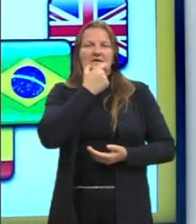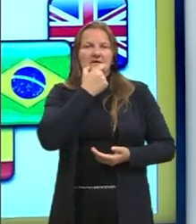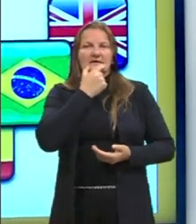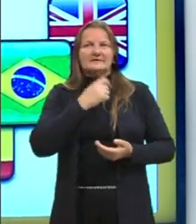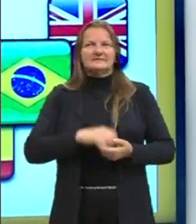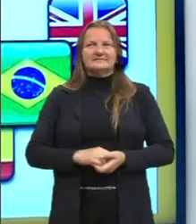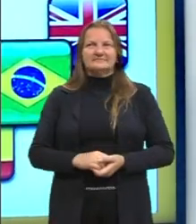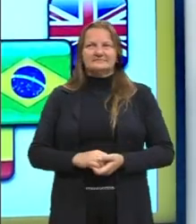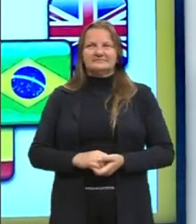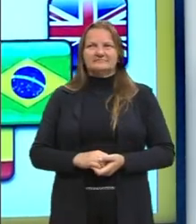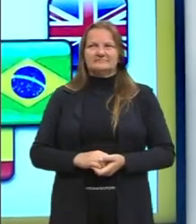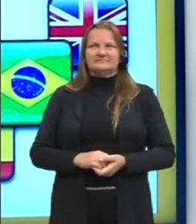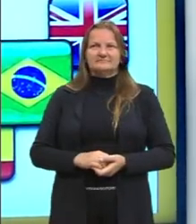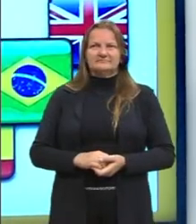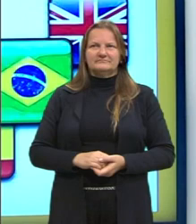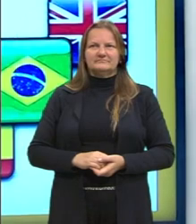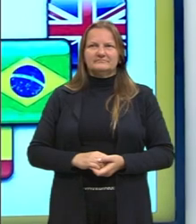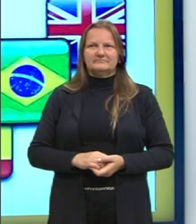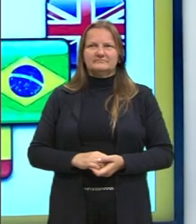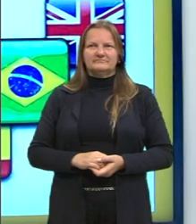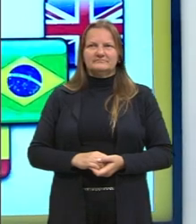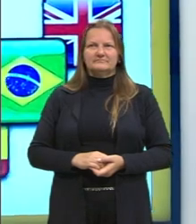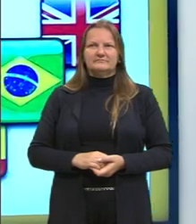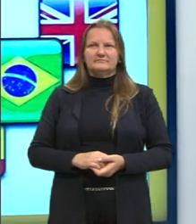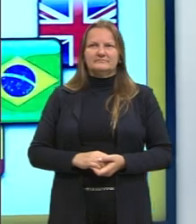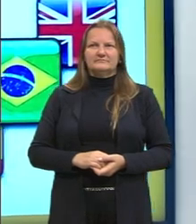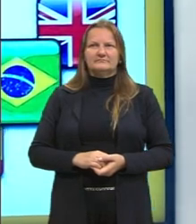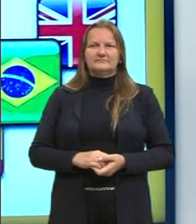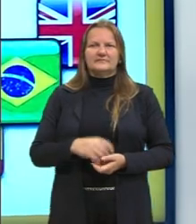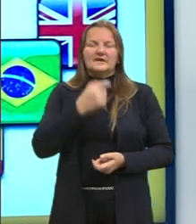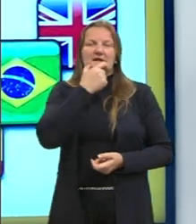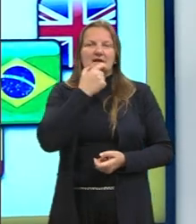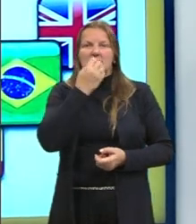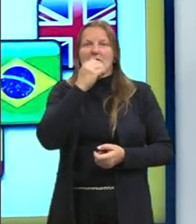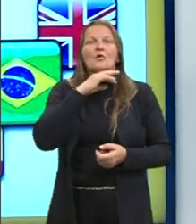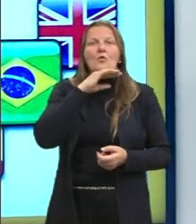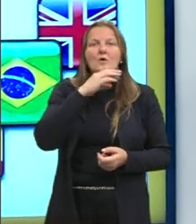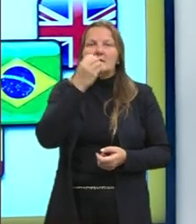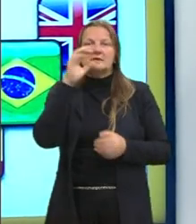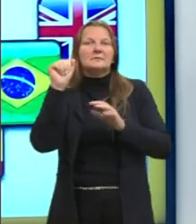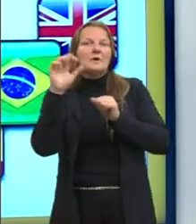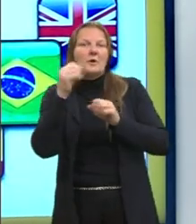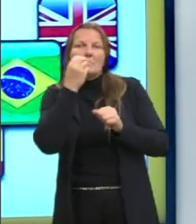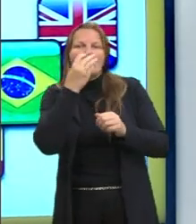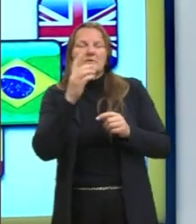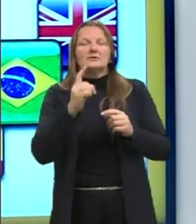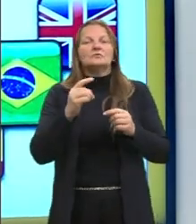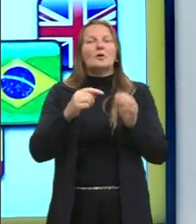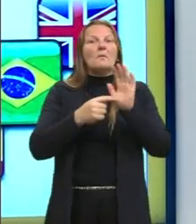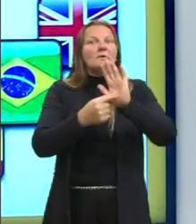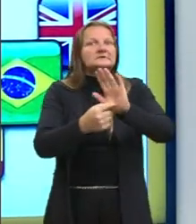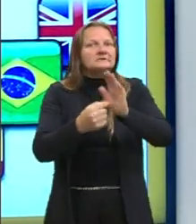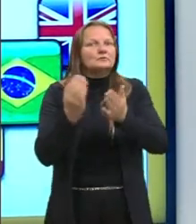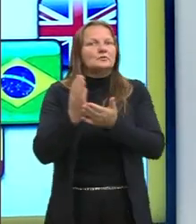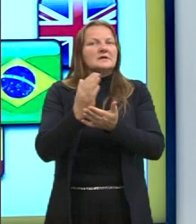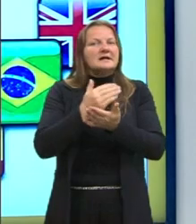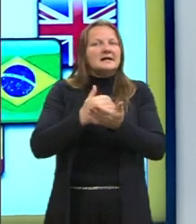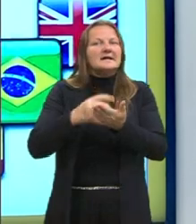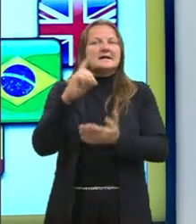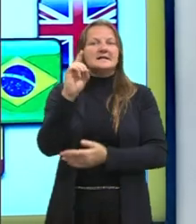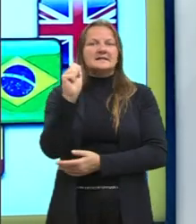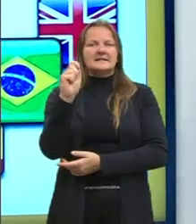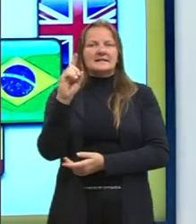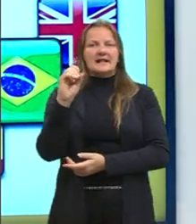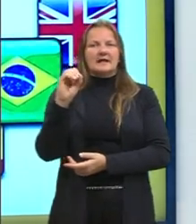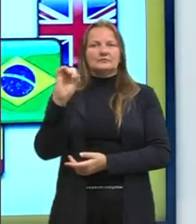inglês. Não é falando, gente, que o inglês é ruim e o espanhol é bom. Não, é só mostrando esse dado que eu acho que é importante